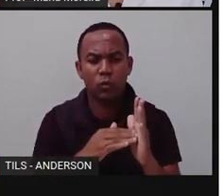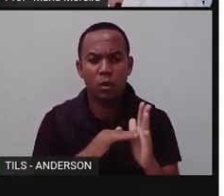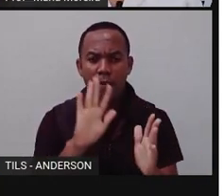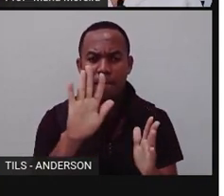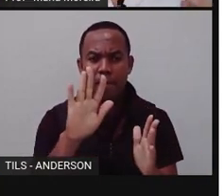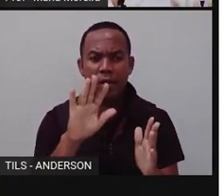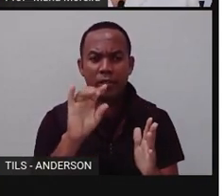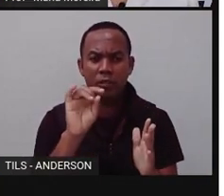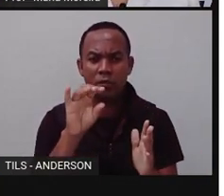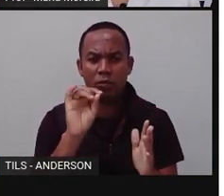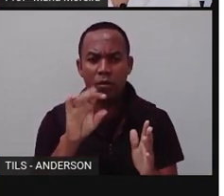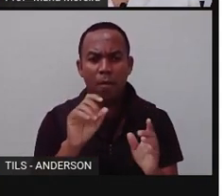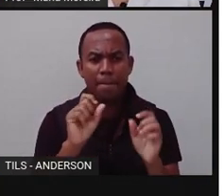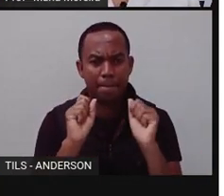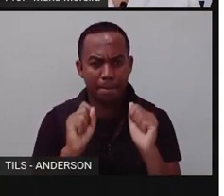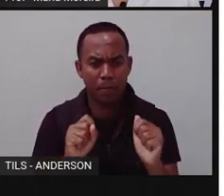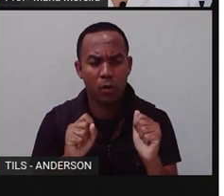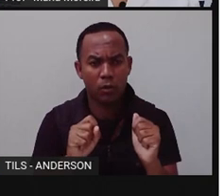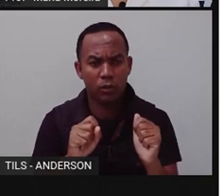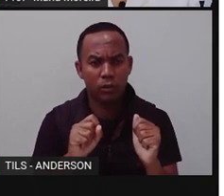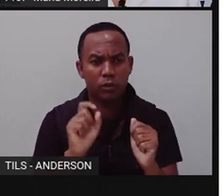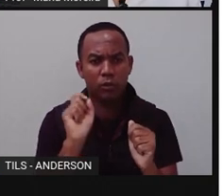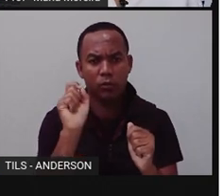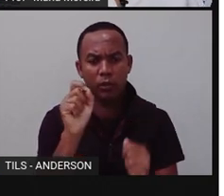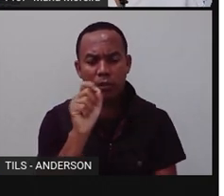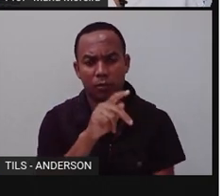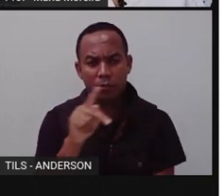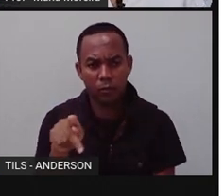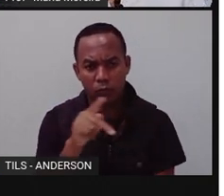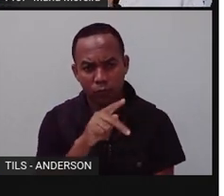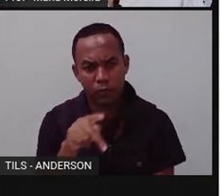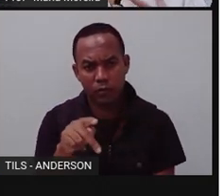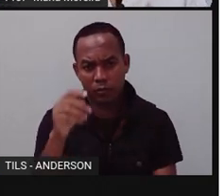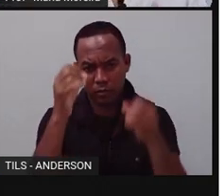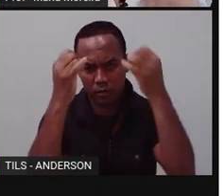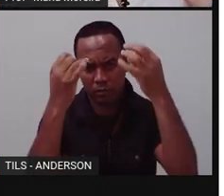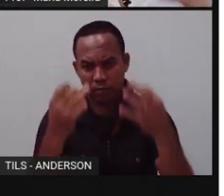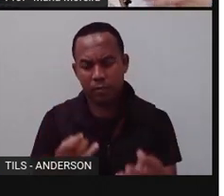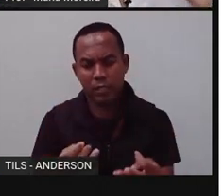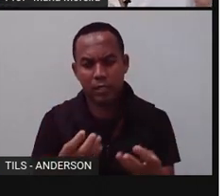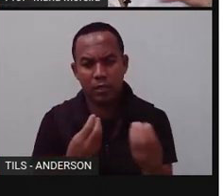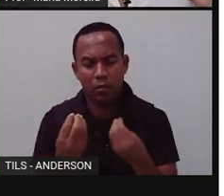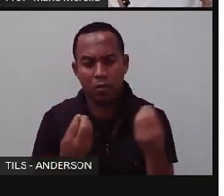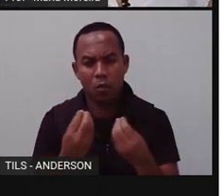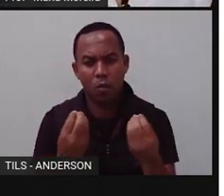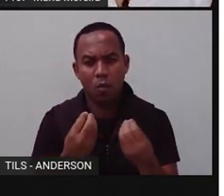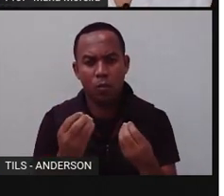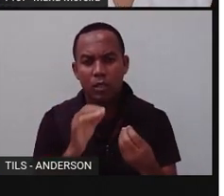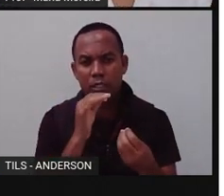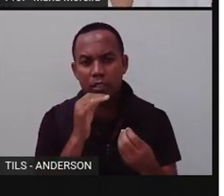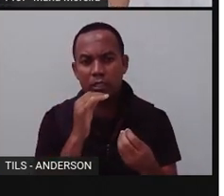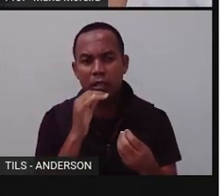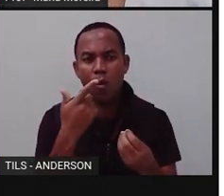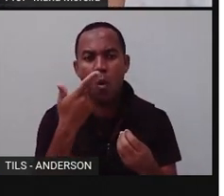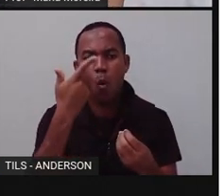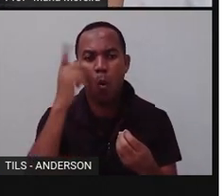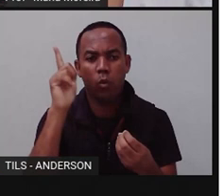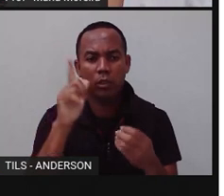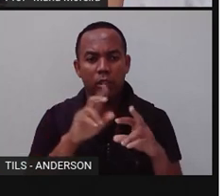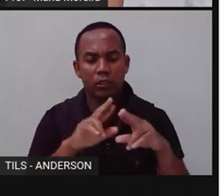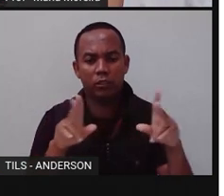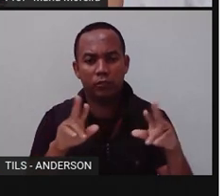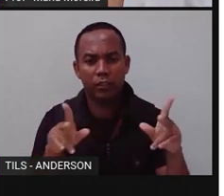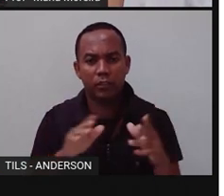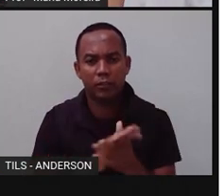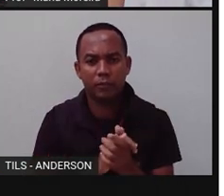que você pode até tirar essas dúvidas com o seu professor, mas a hora agora da gente falar sobre outras coisas, certinho?